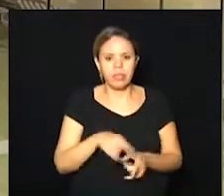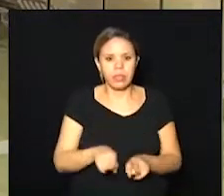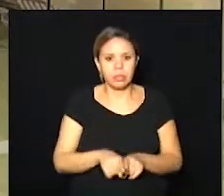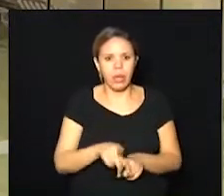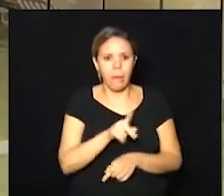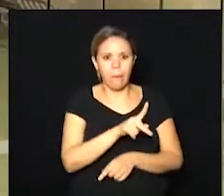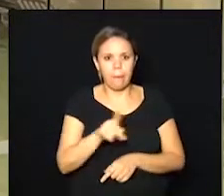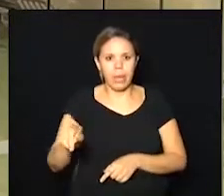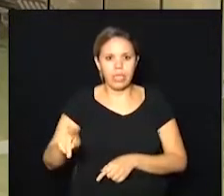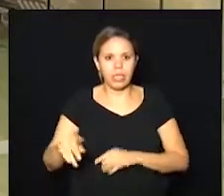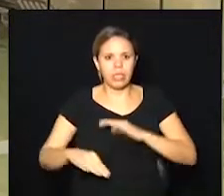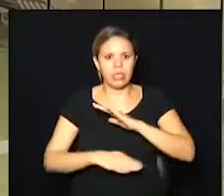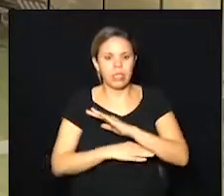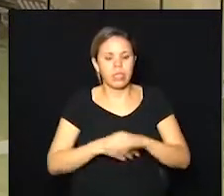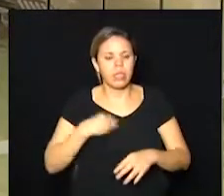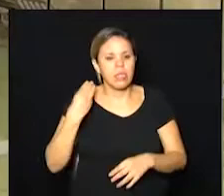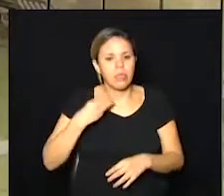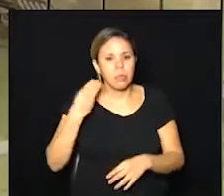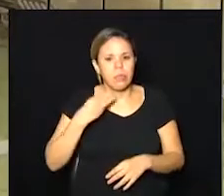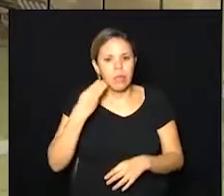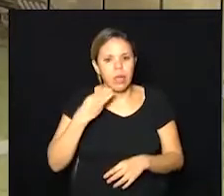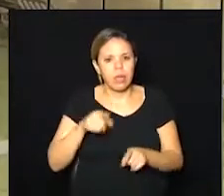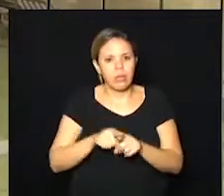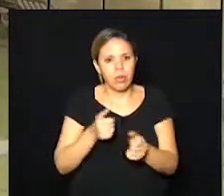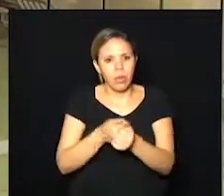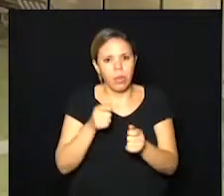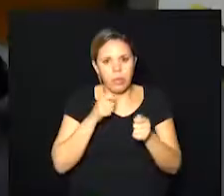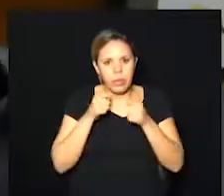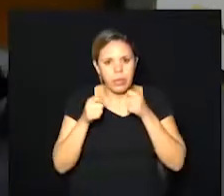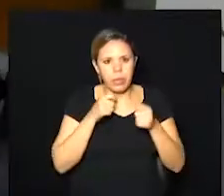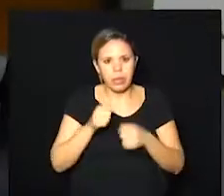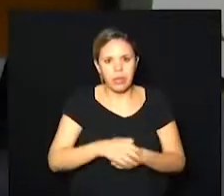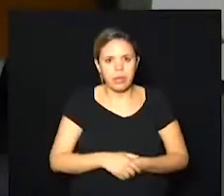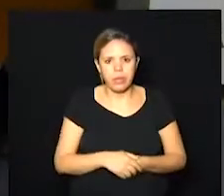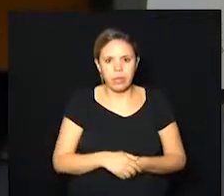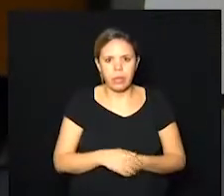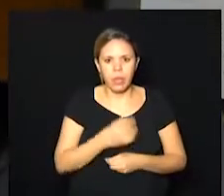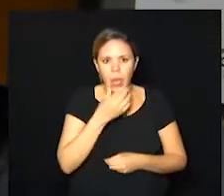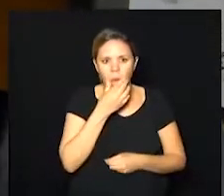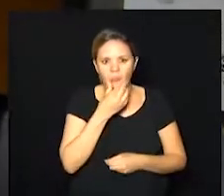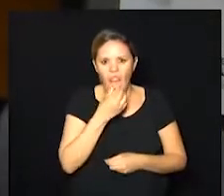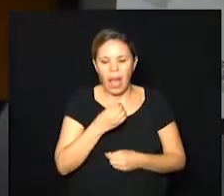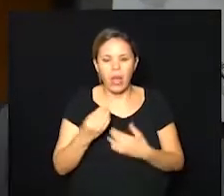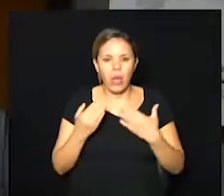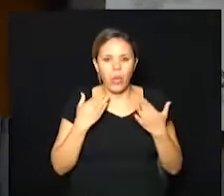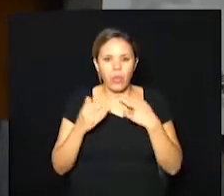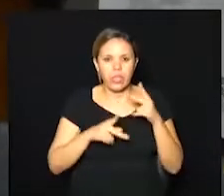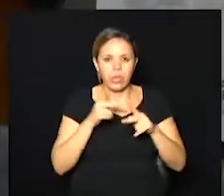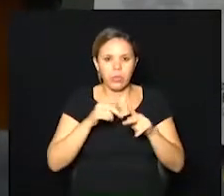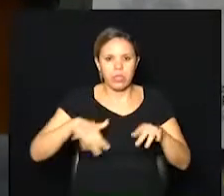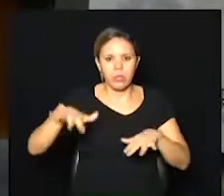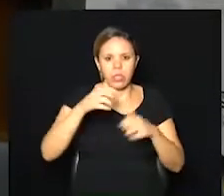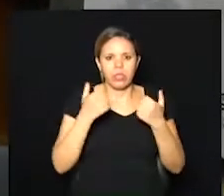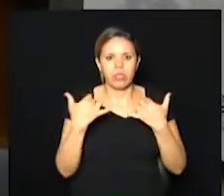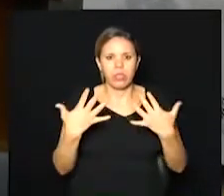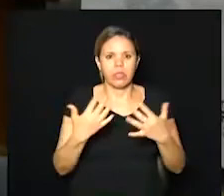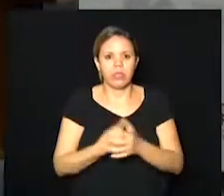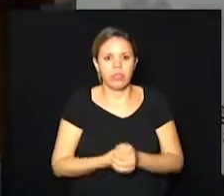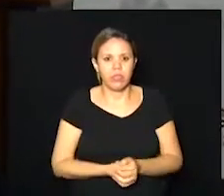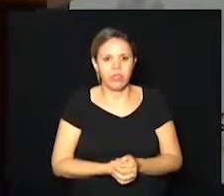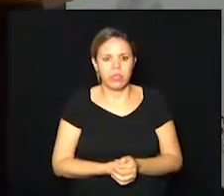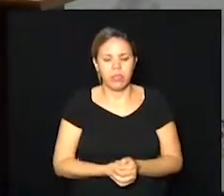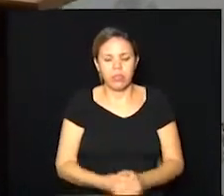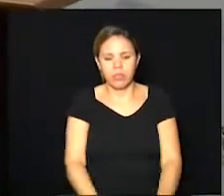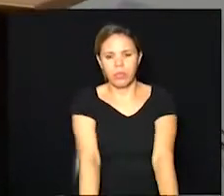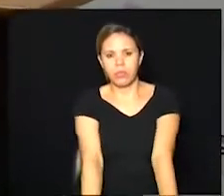Presidente da Câmara, Marcos Bernadelli. Vamos acompanhar essa coletiva. Conversando com população, prestando contas ao